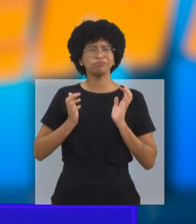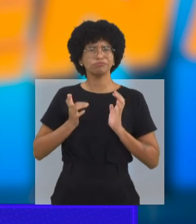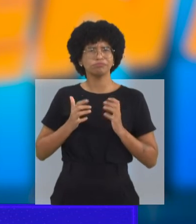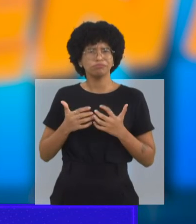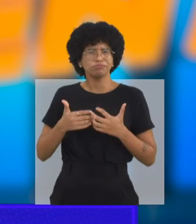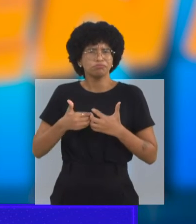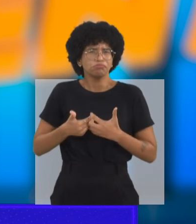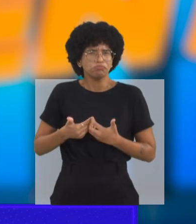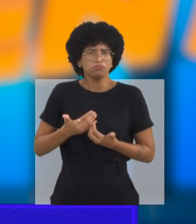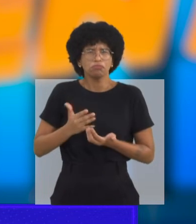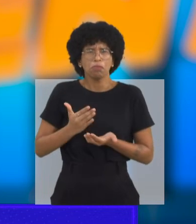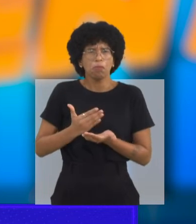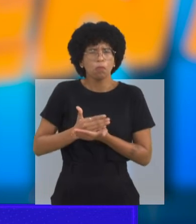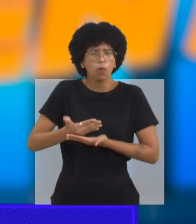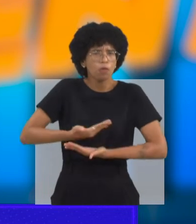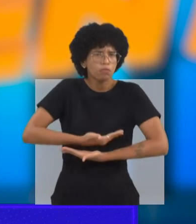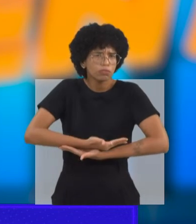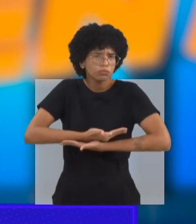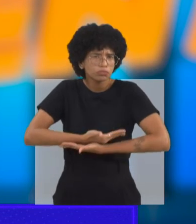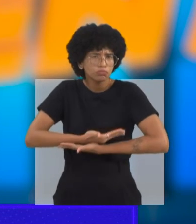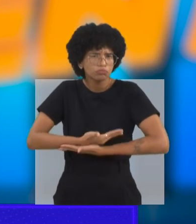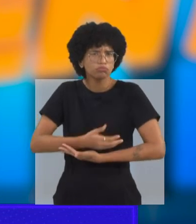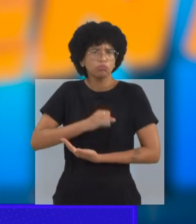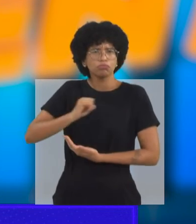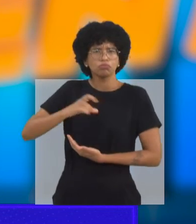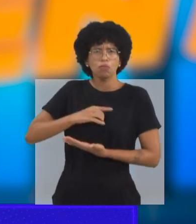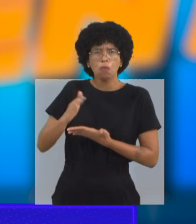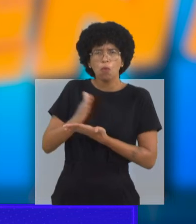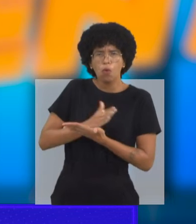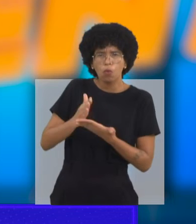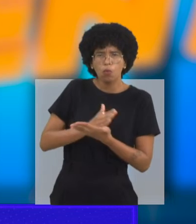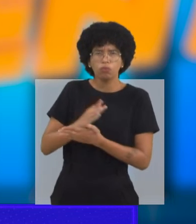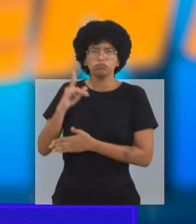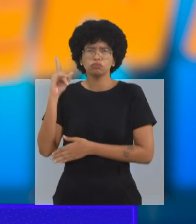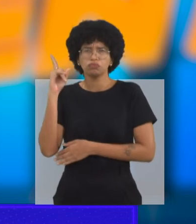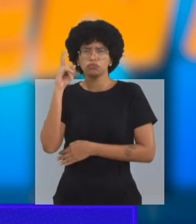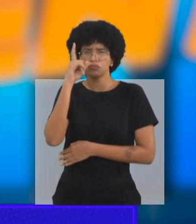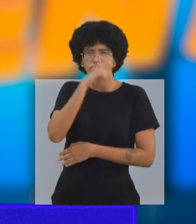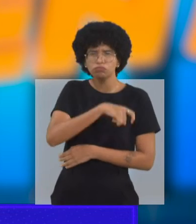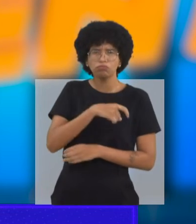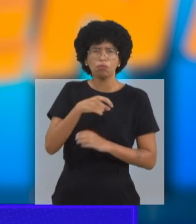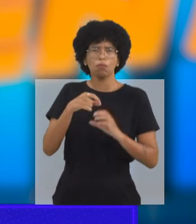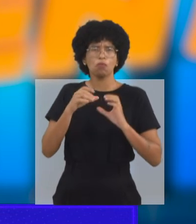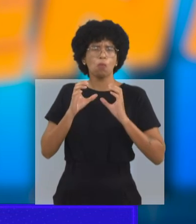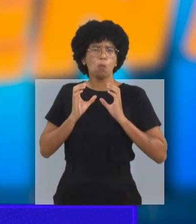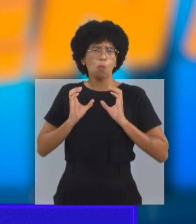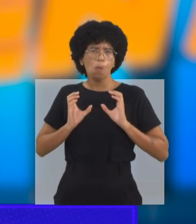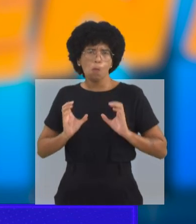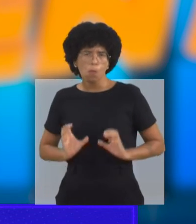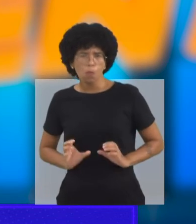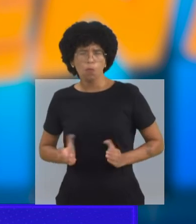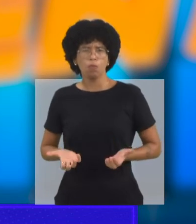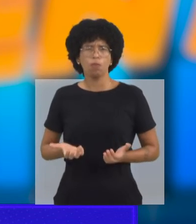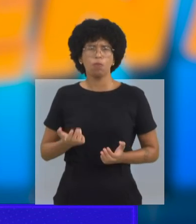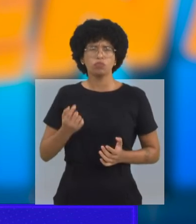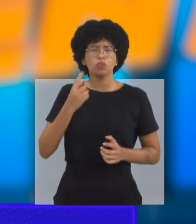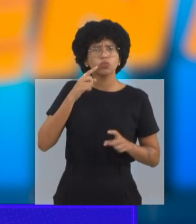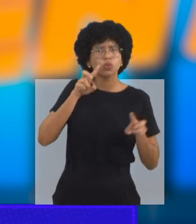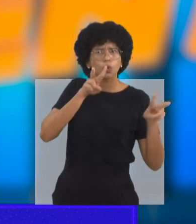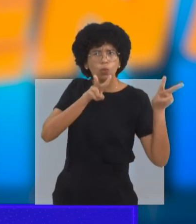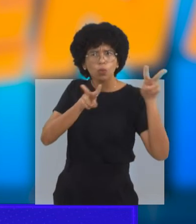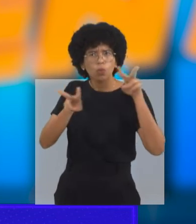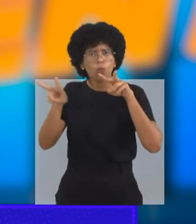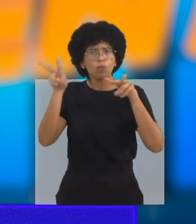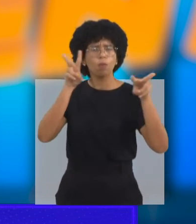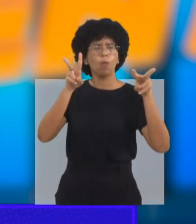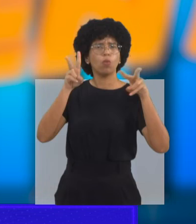desde o nascimento da criança, se ela tem alguma dificuldade de comportamento, no olhar, na